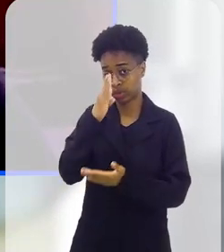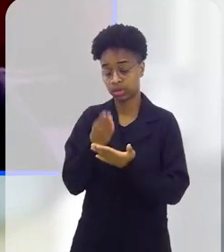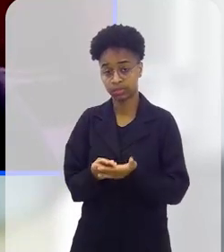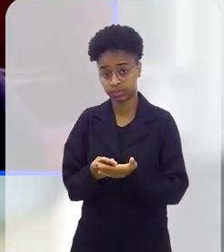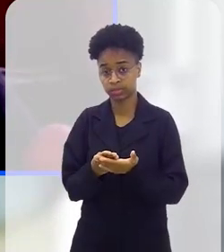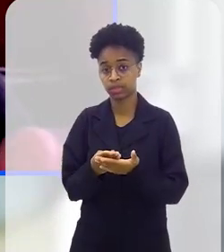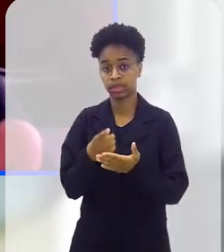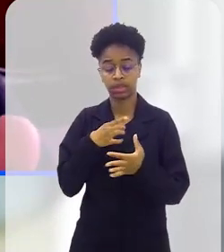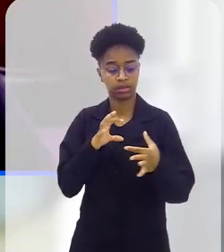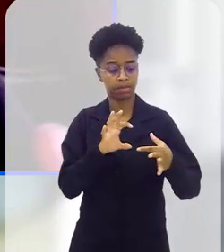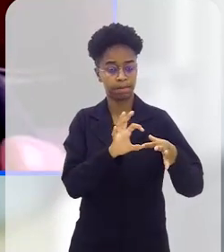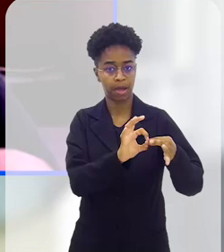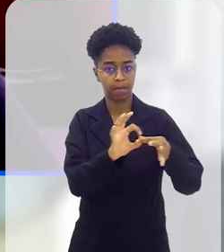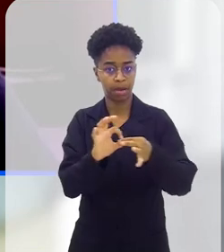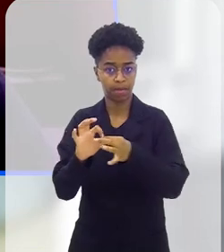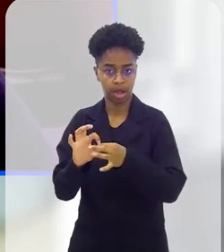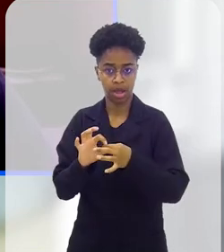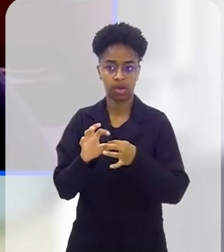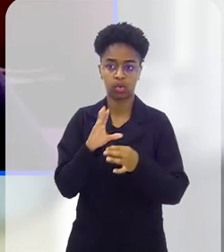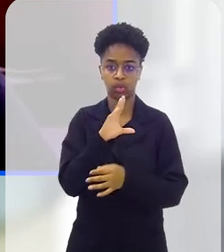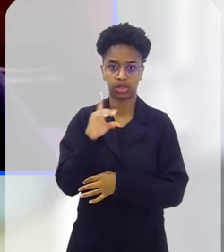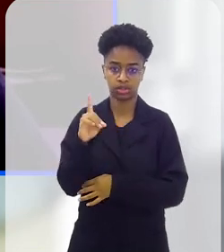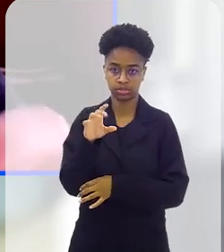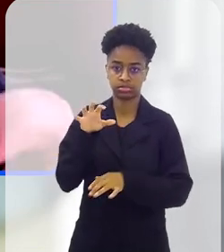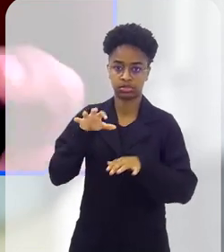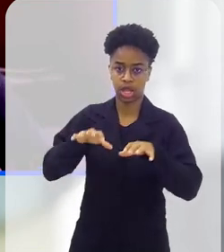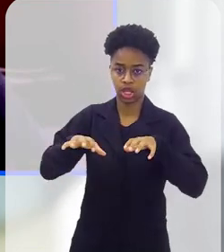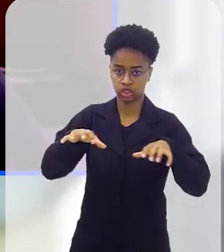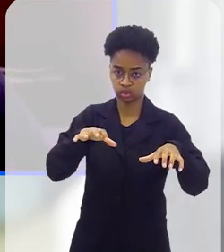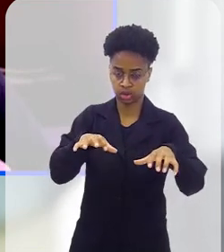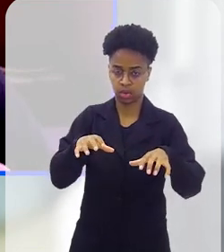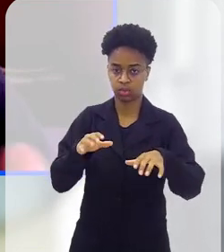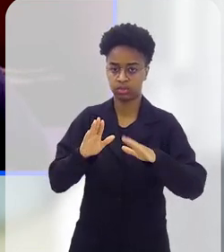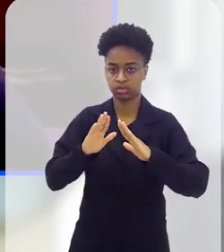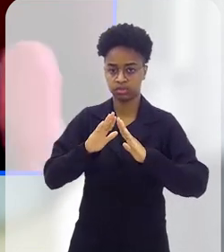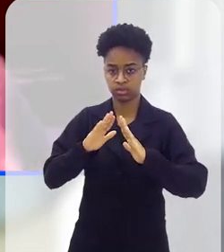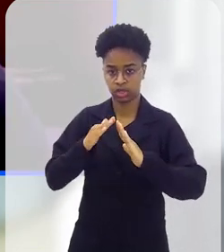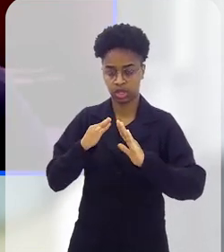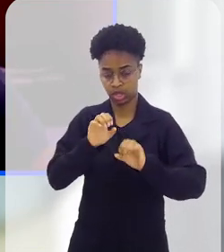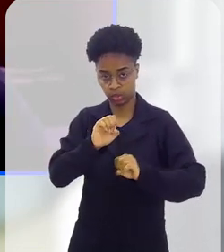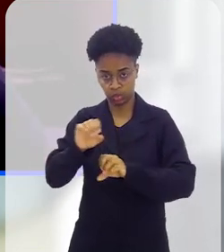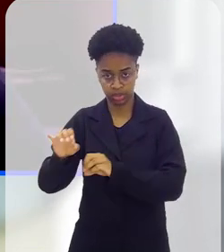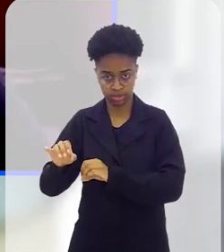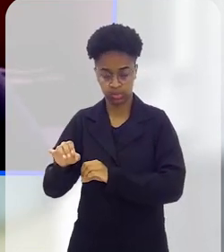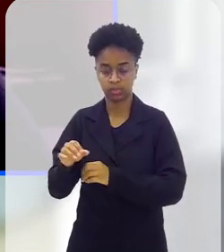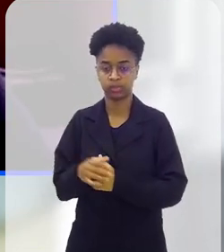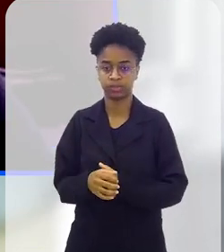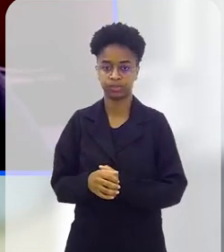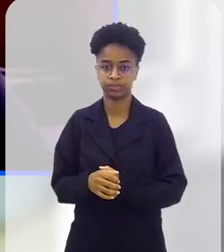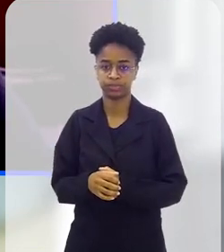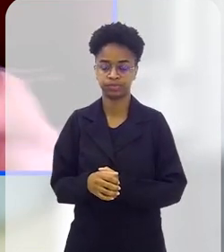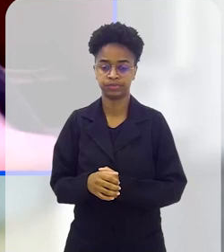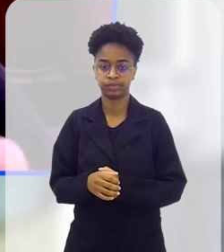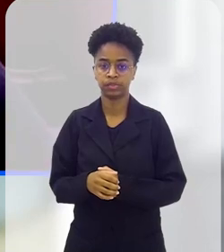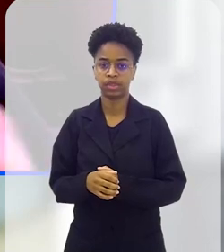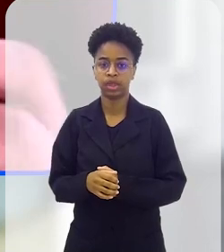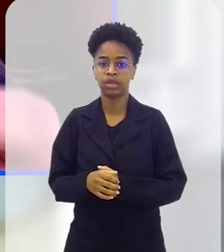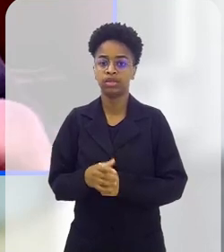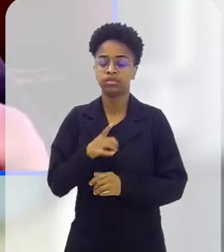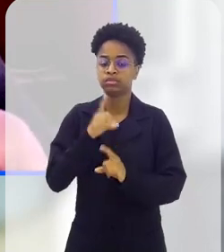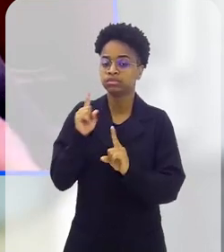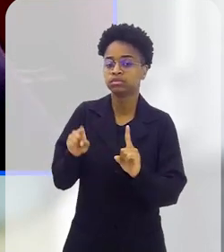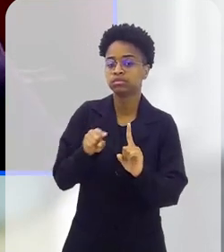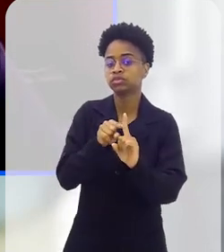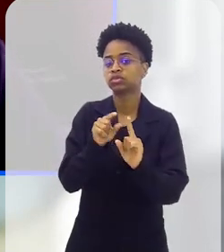coordenação regional de educação, a coordenação dali, de